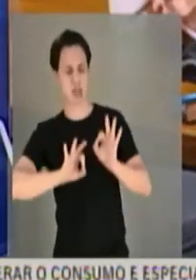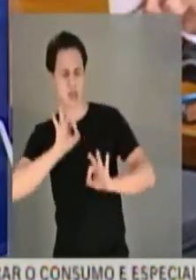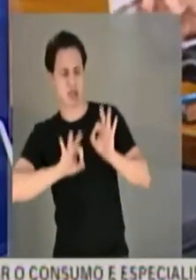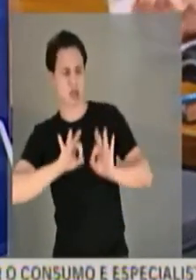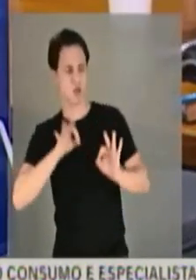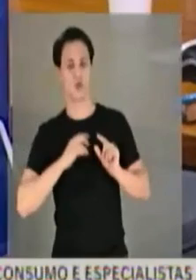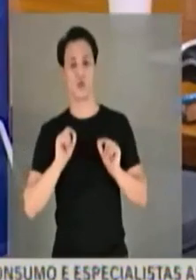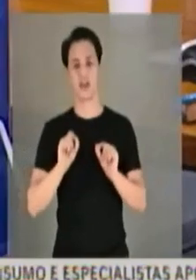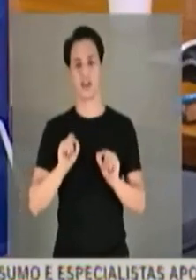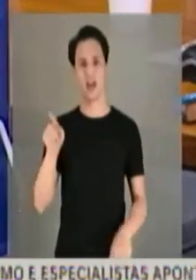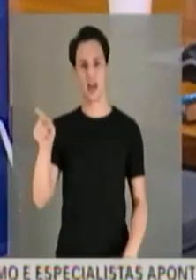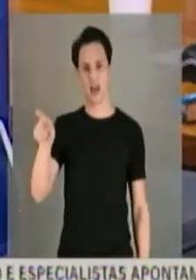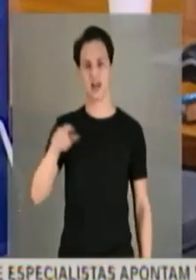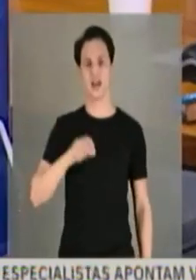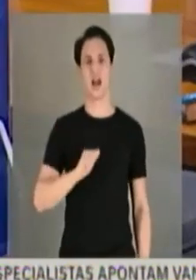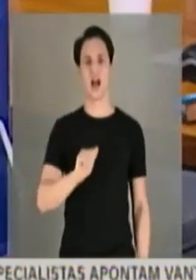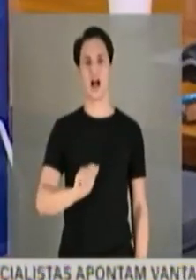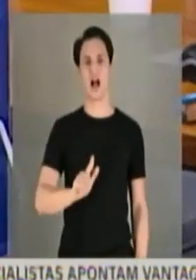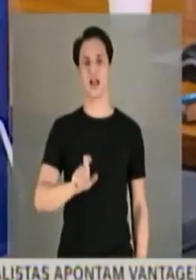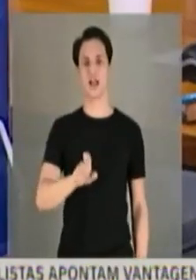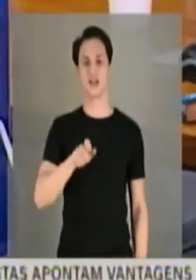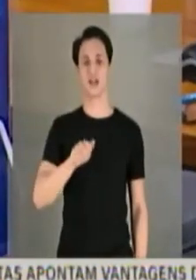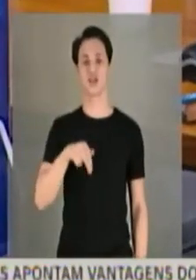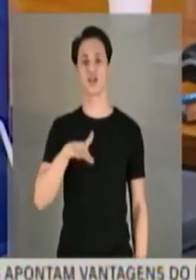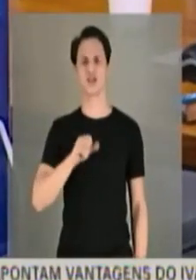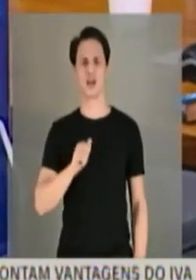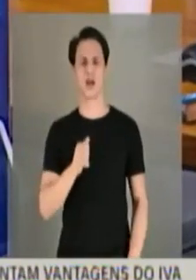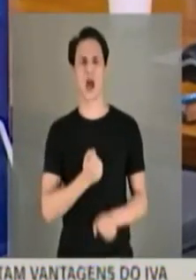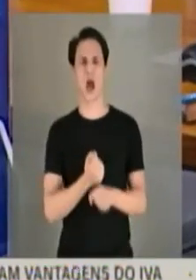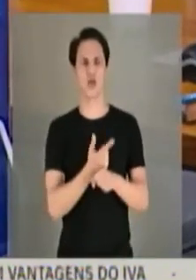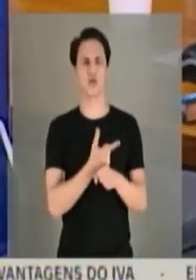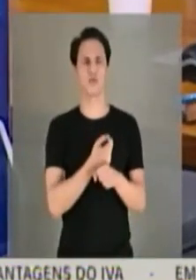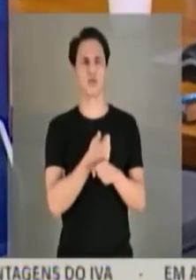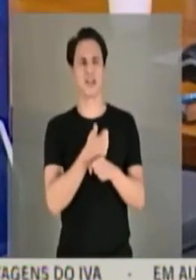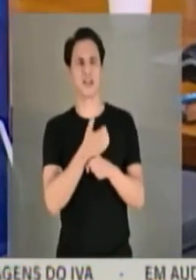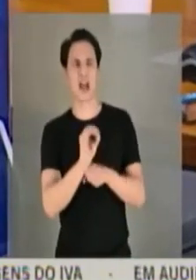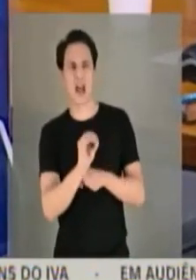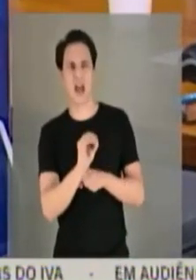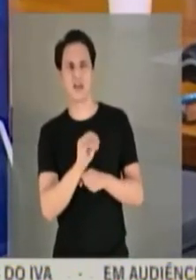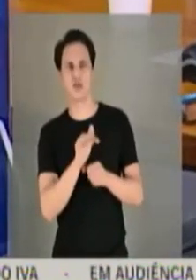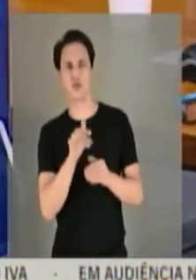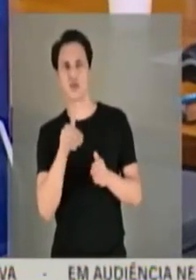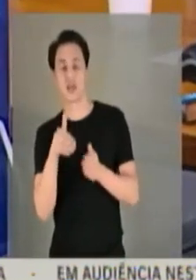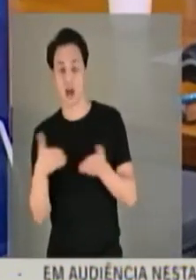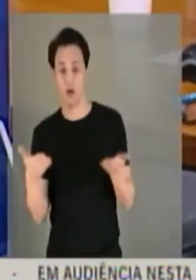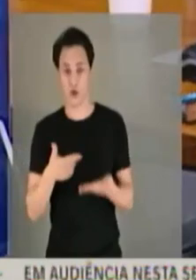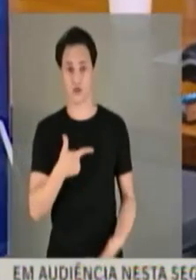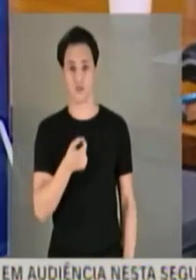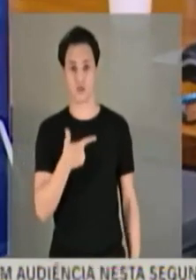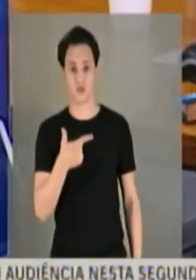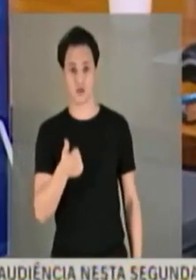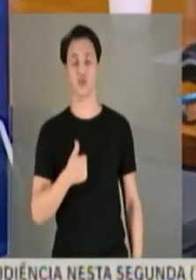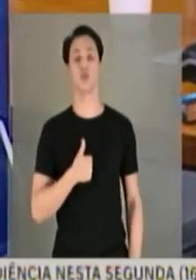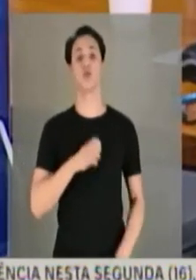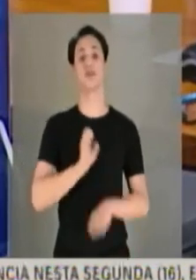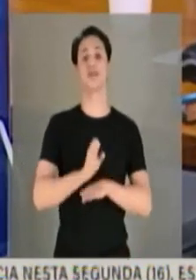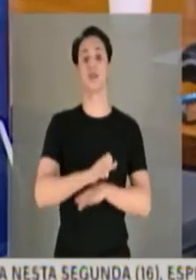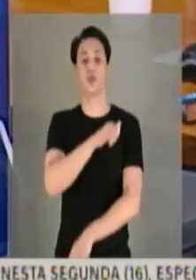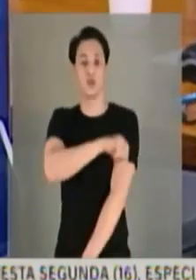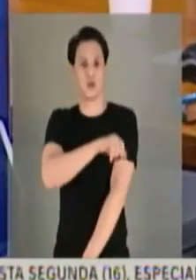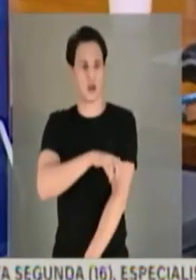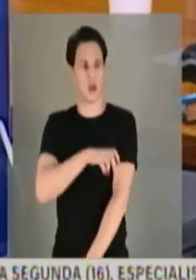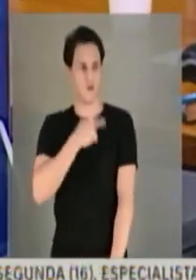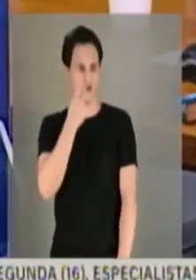auditor doutor Alexandre são no período de 2010, para cá, do Estado do Rio de Janeiro. Eu vou rapidamente citar só os que ele,